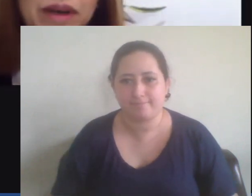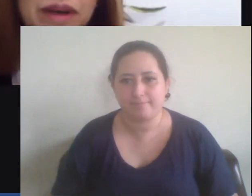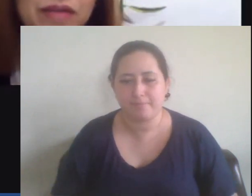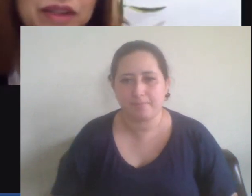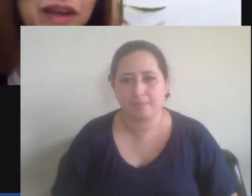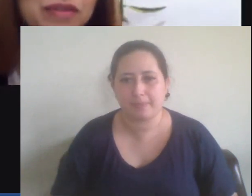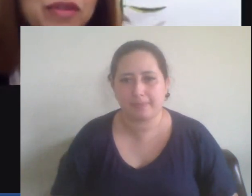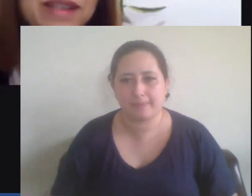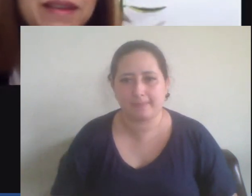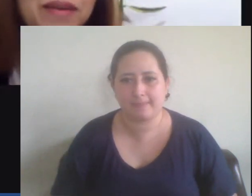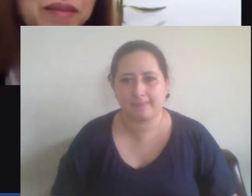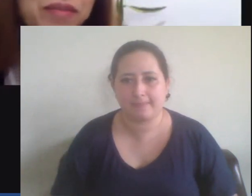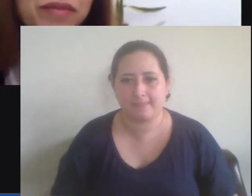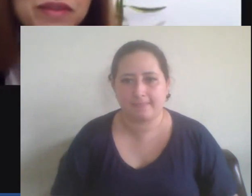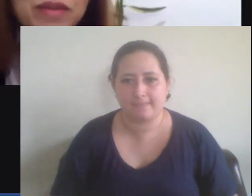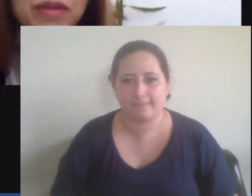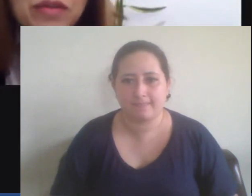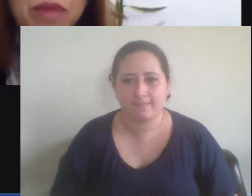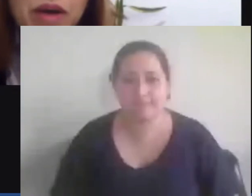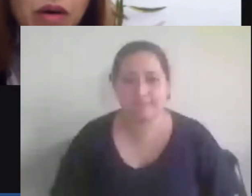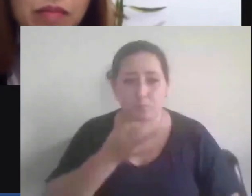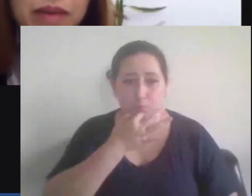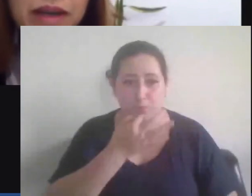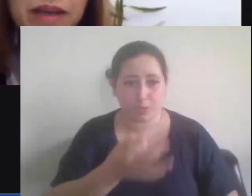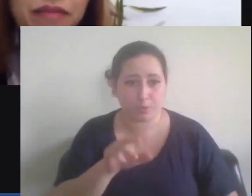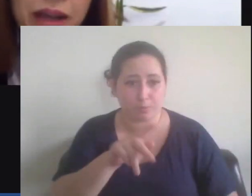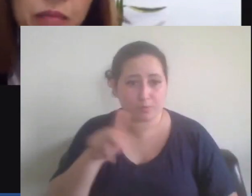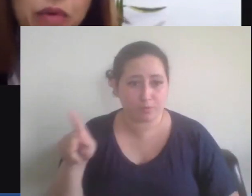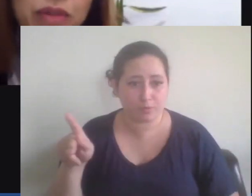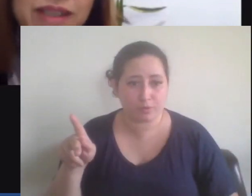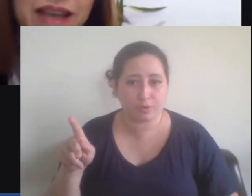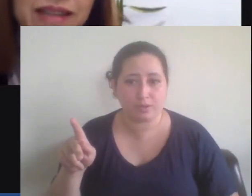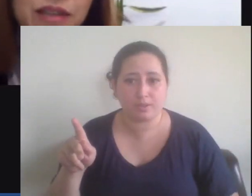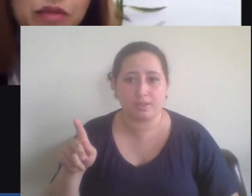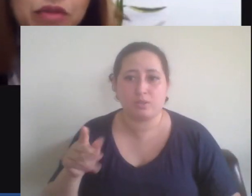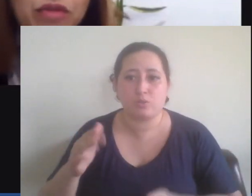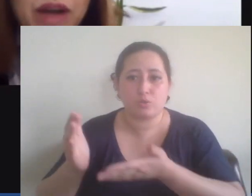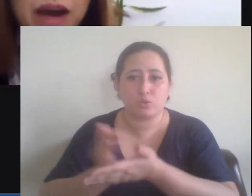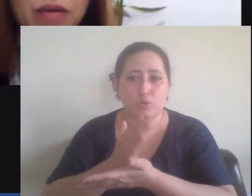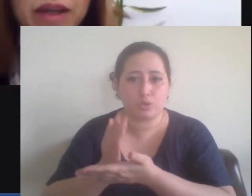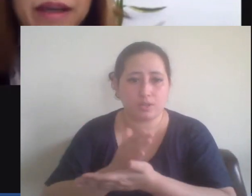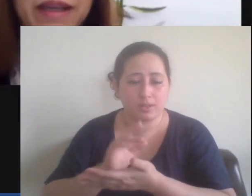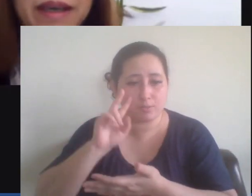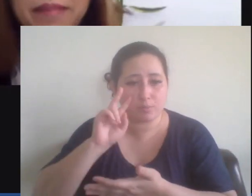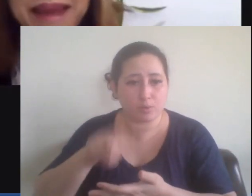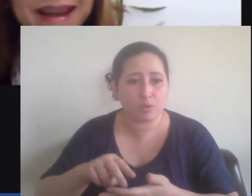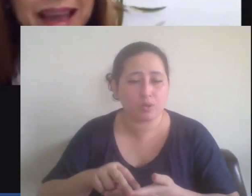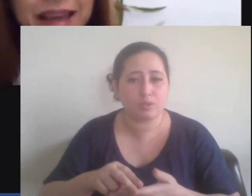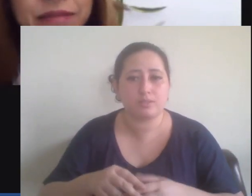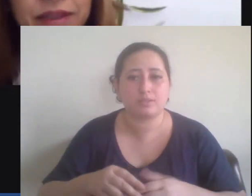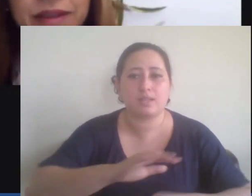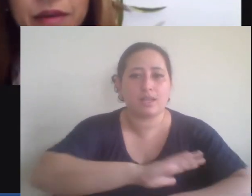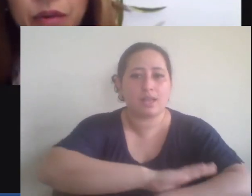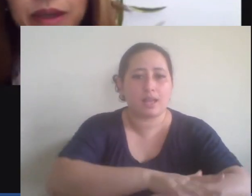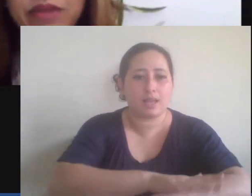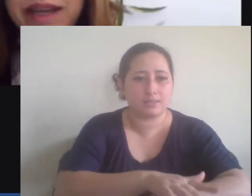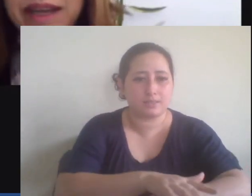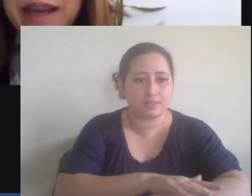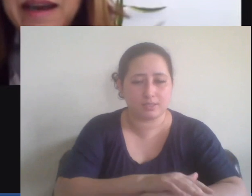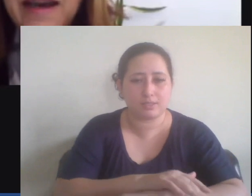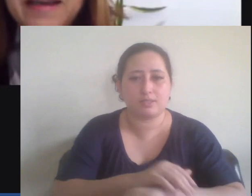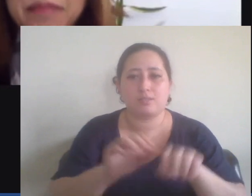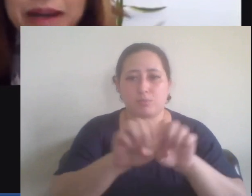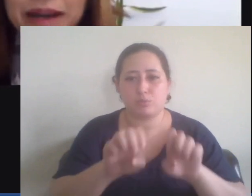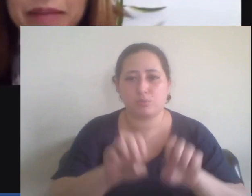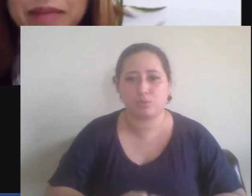uma vou dar uma sugestão aí professor de uma obra que fala um pouco desse racismo estrutural que é bem leve e tranquila